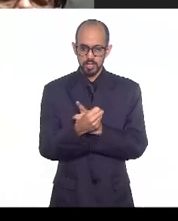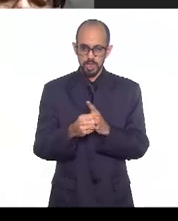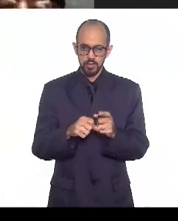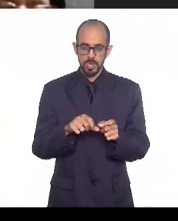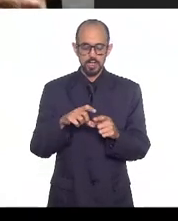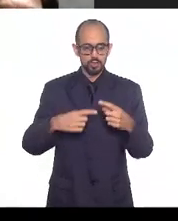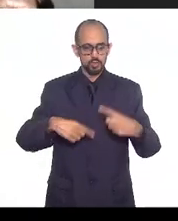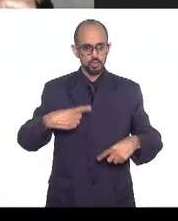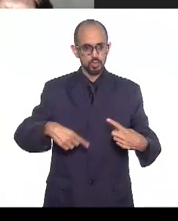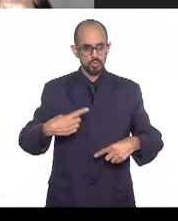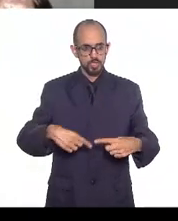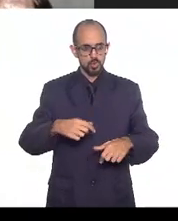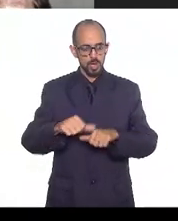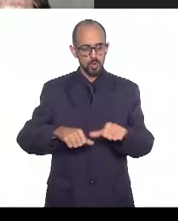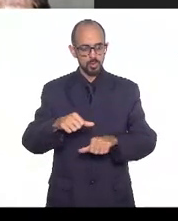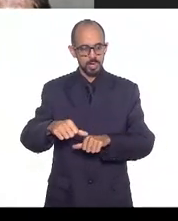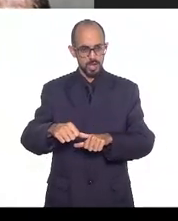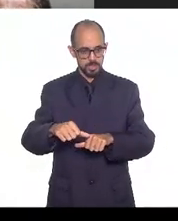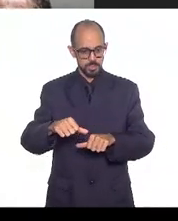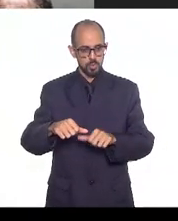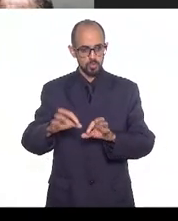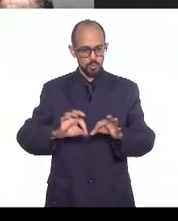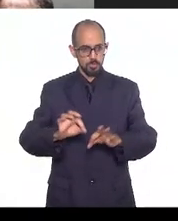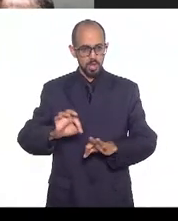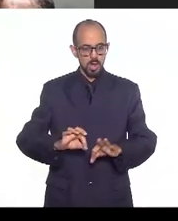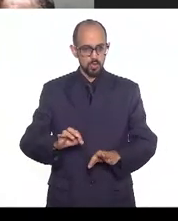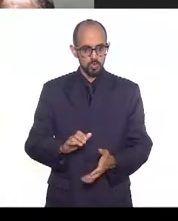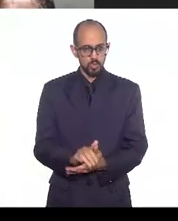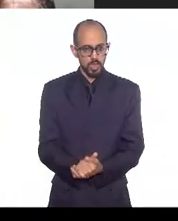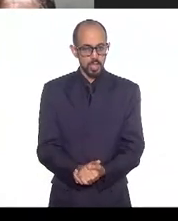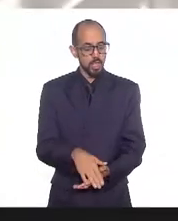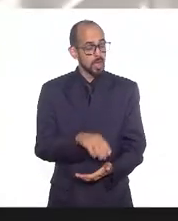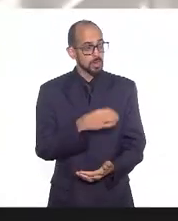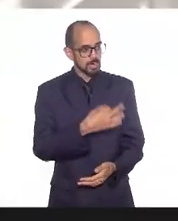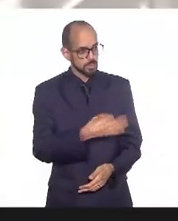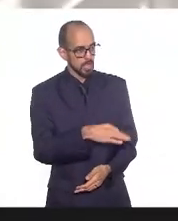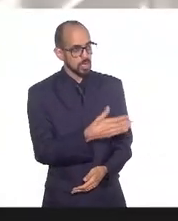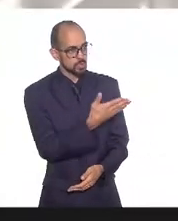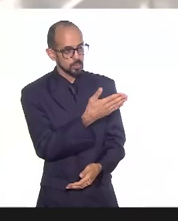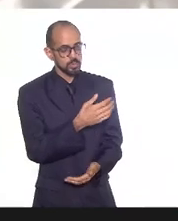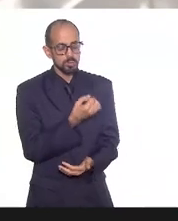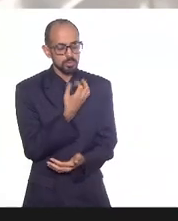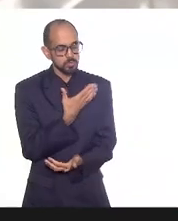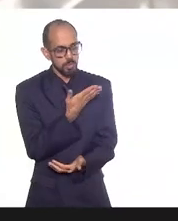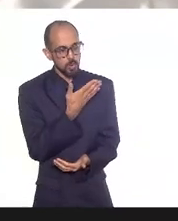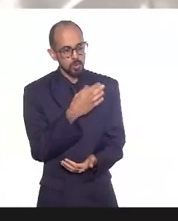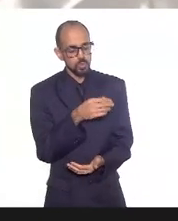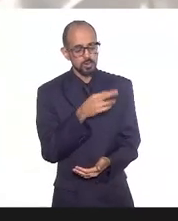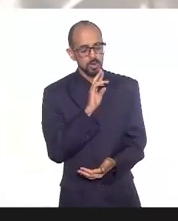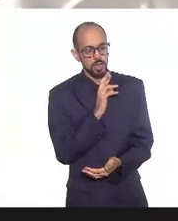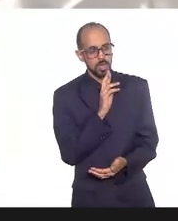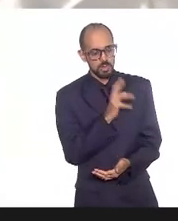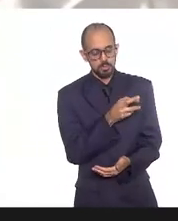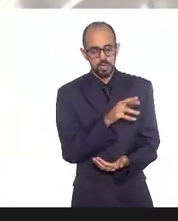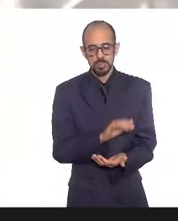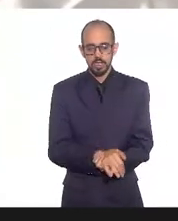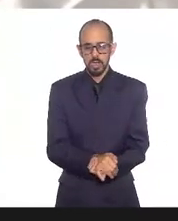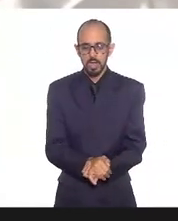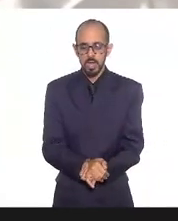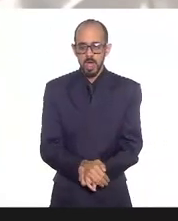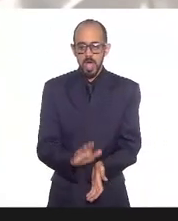do plano foi o que disse o doutor Alexandre é bem pertinente então eu quero mais uma vez